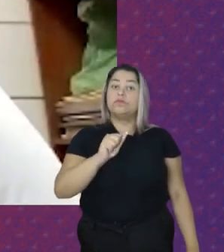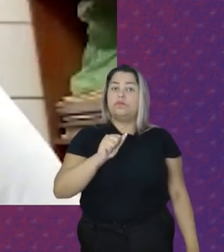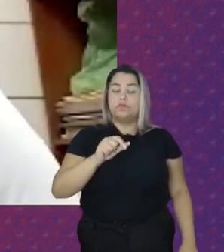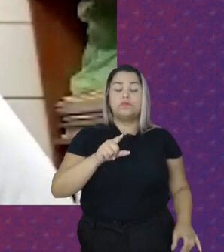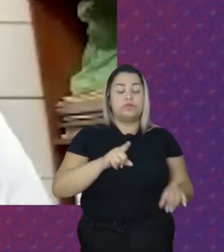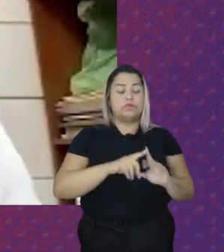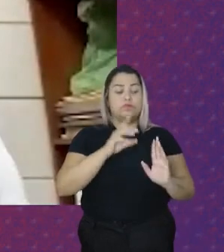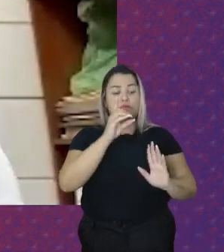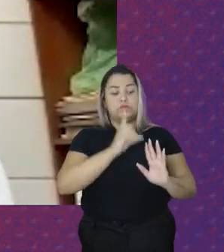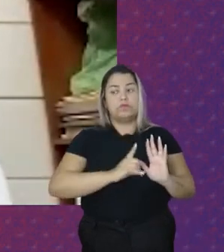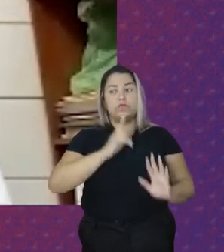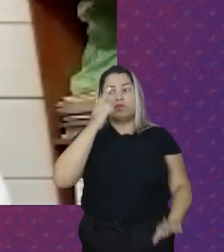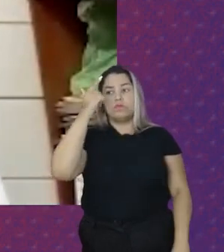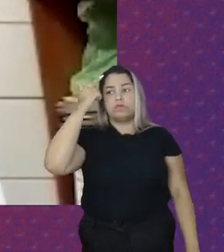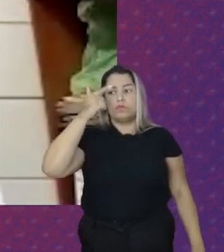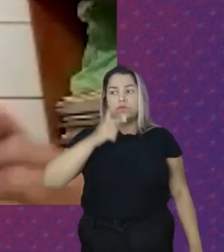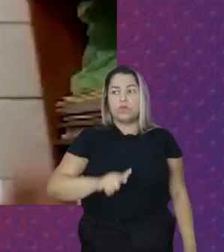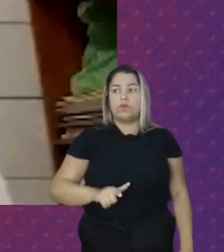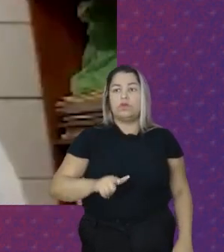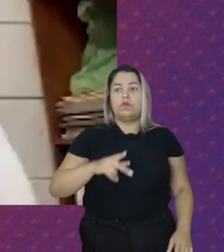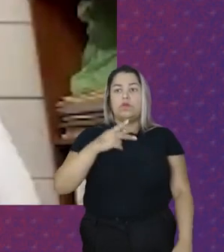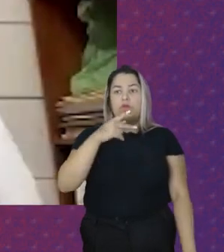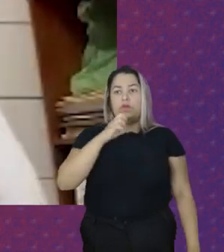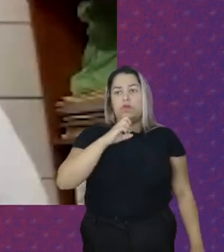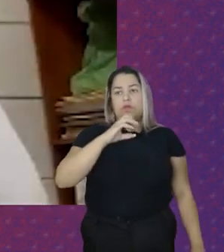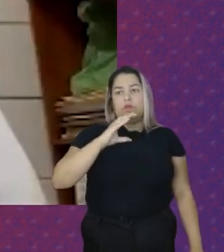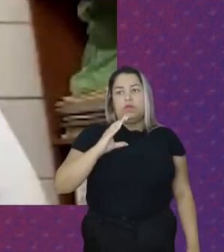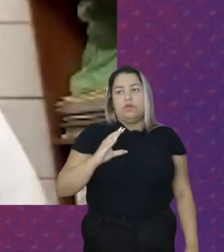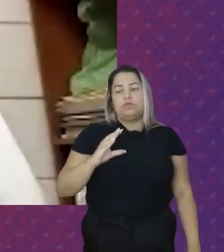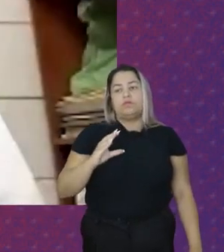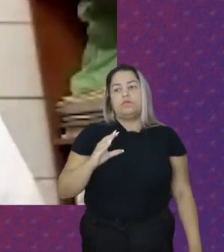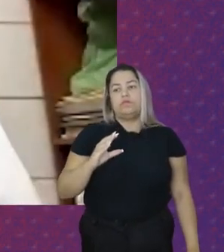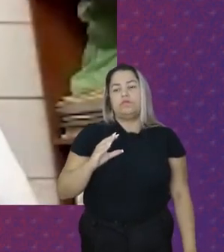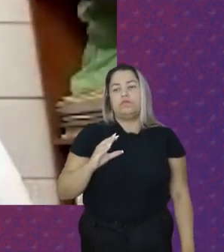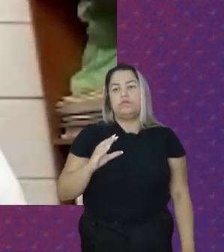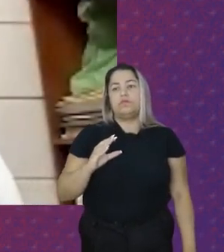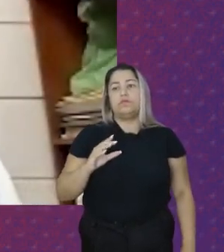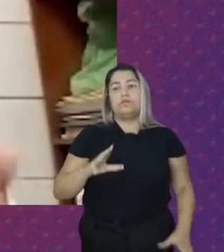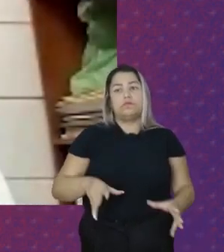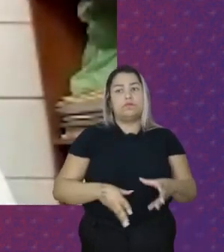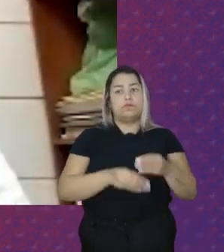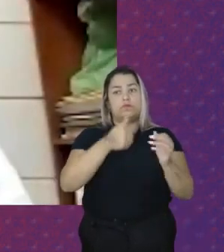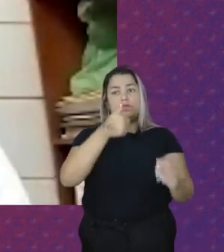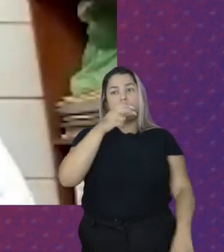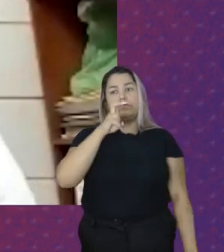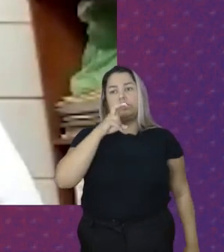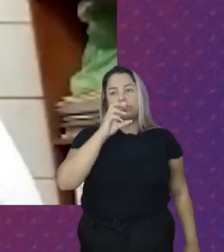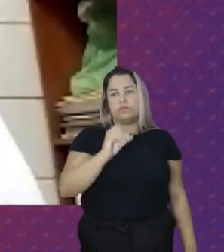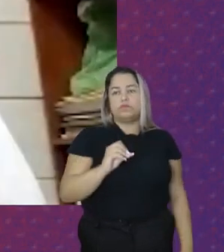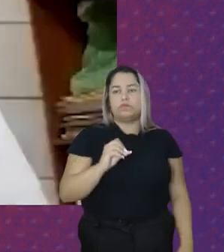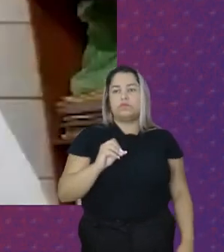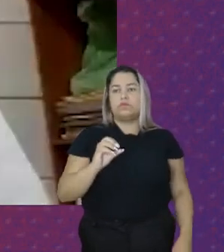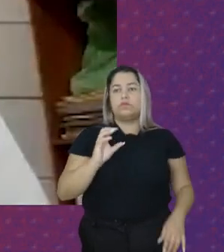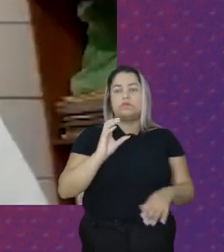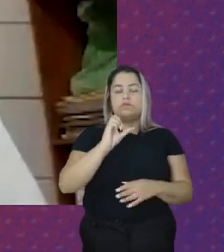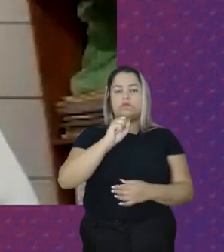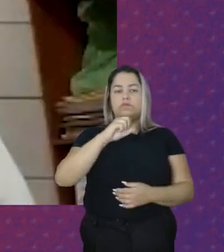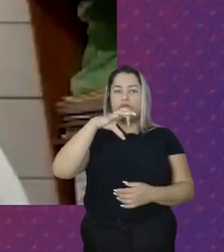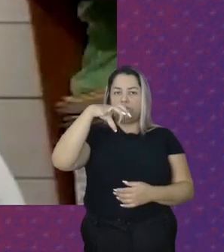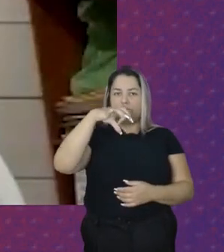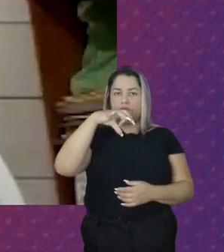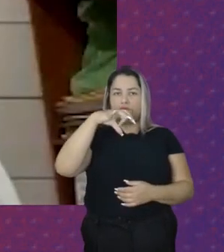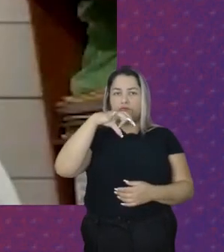direitos Conquistados A PEC A Lei Complementar 150 A Convenção 89